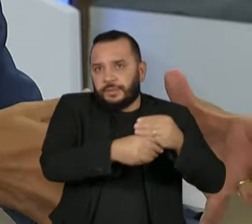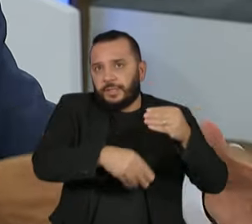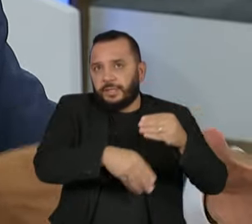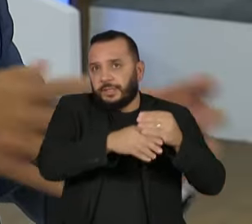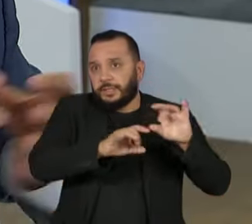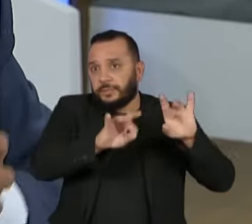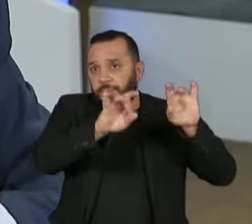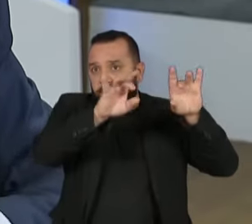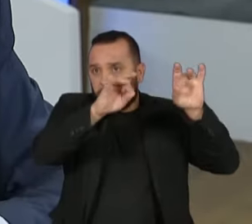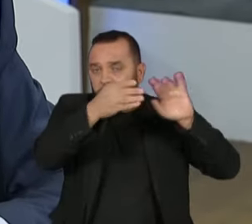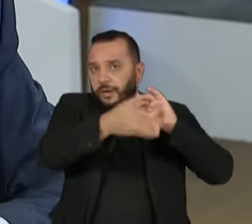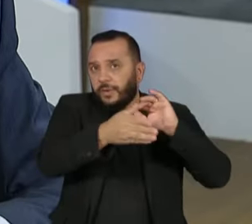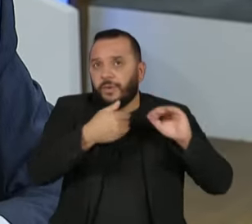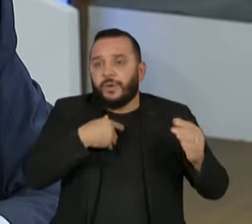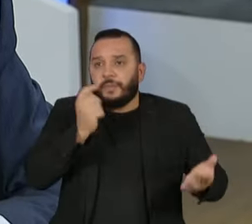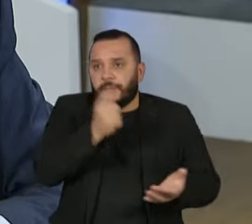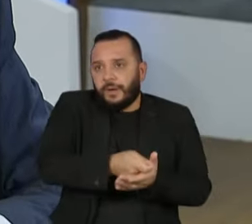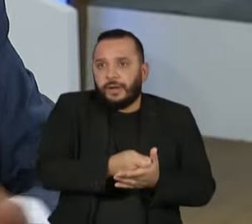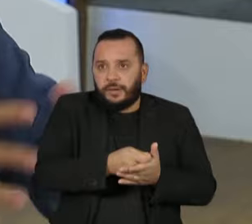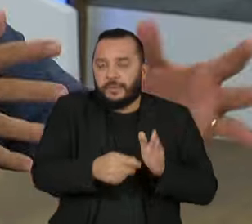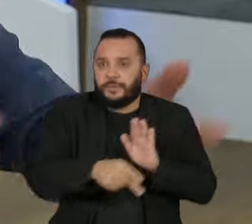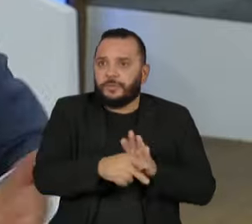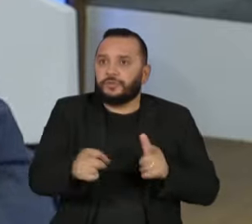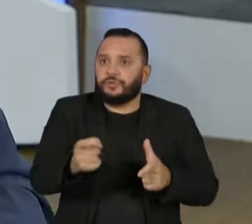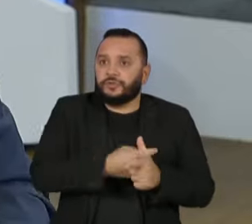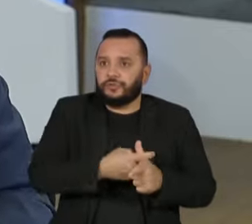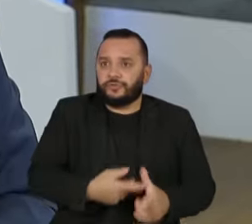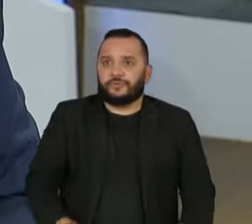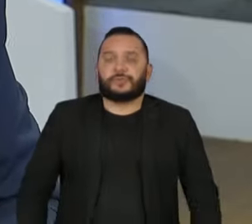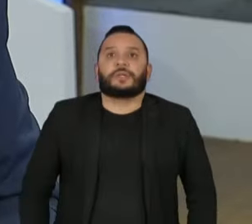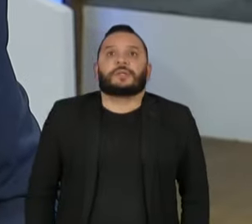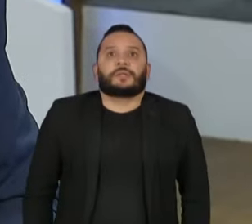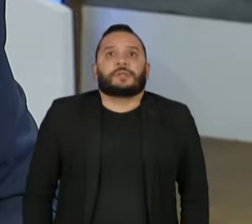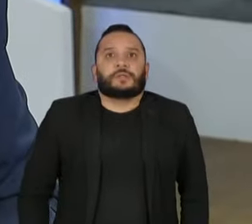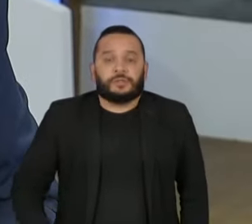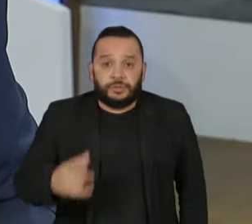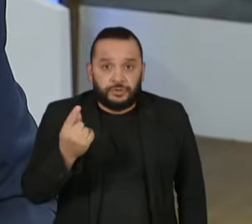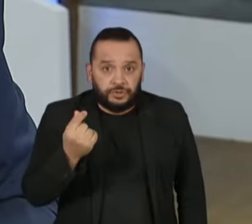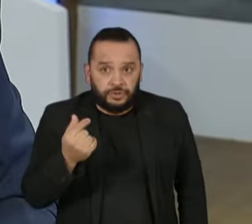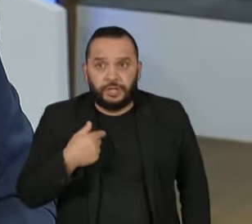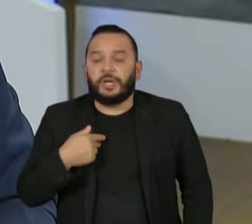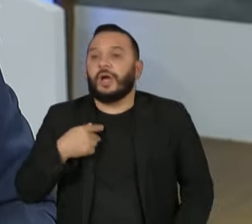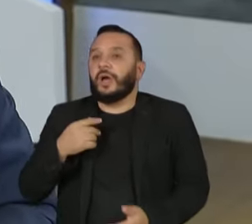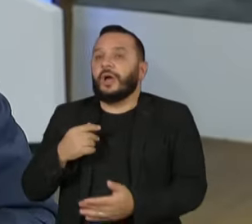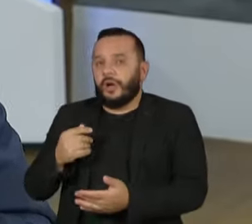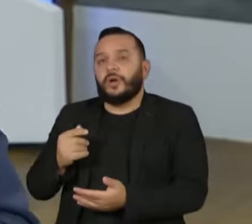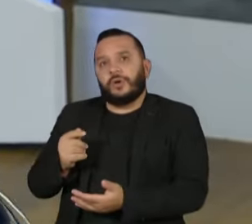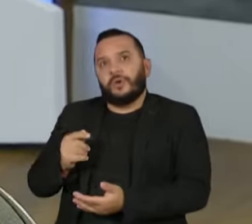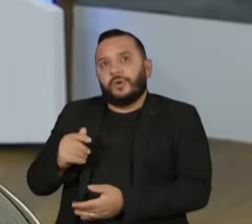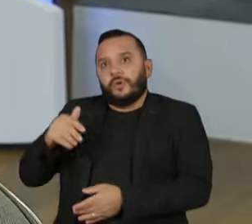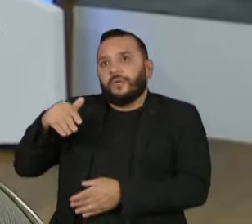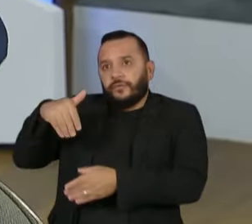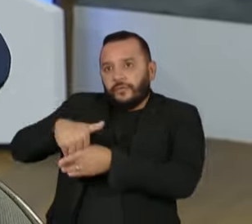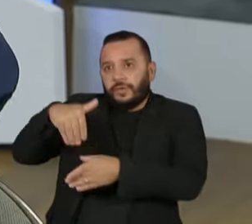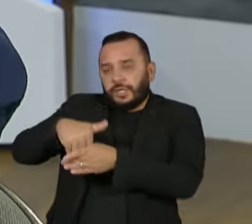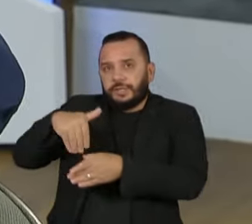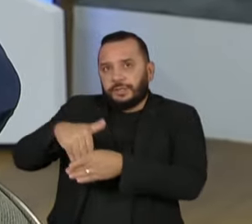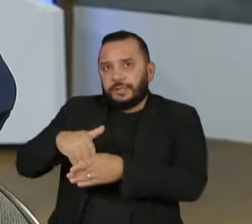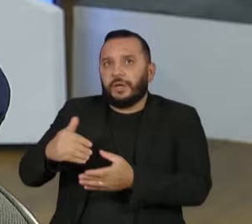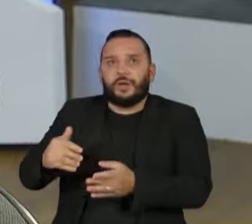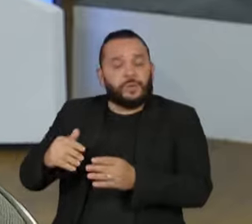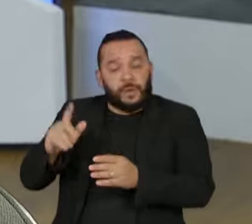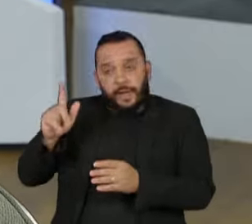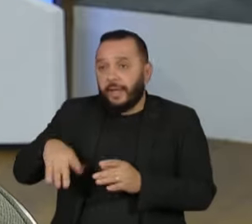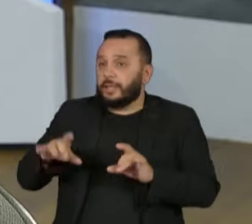disposição para pagamento de dívida. Então, dinheiro para as eleições é excepcionalizado. Então, tem coisas que são